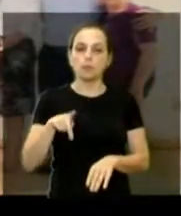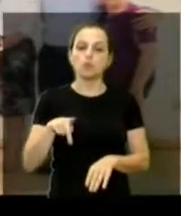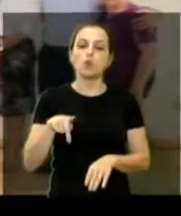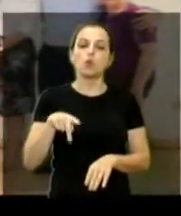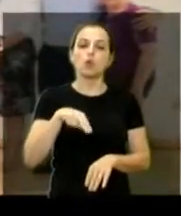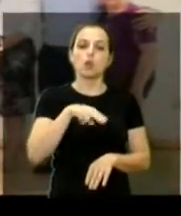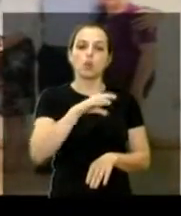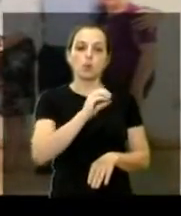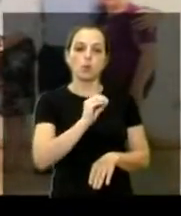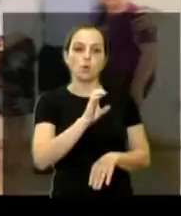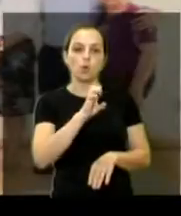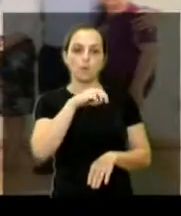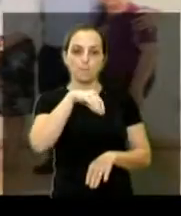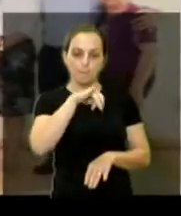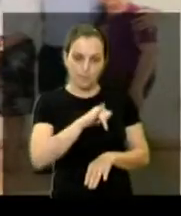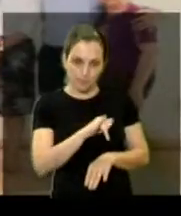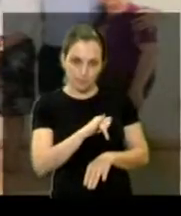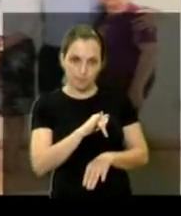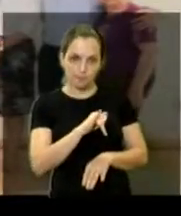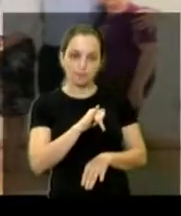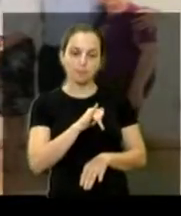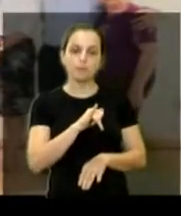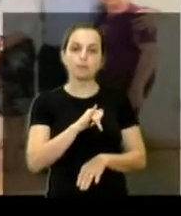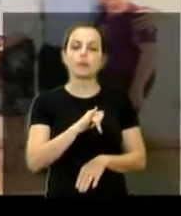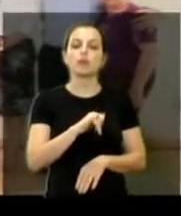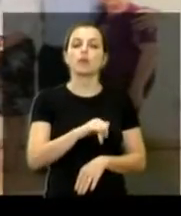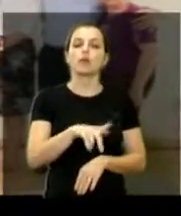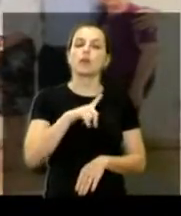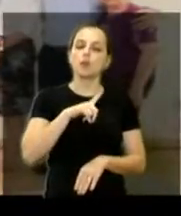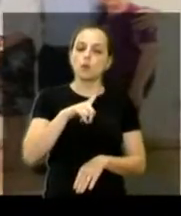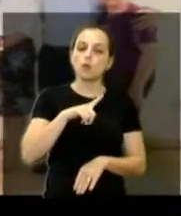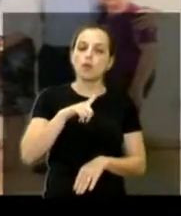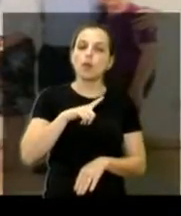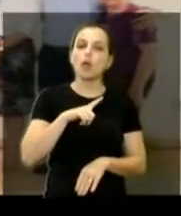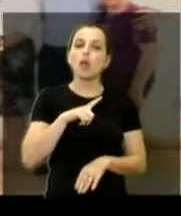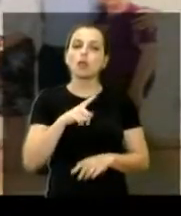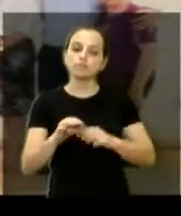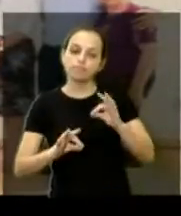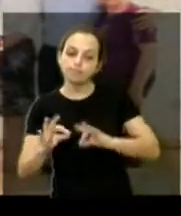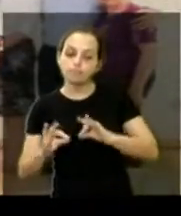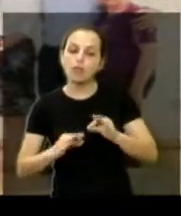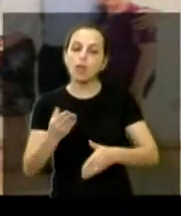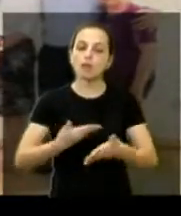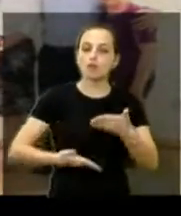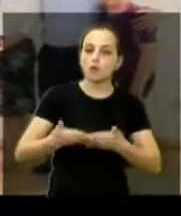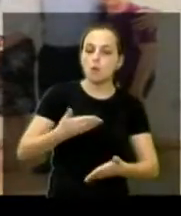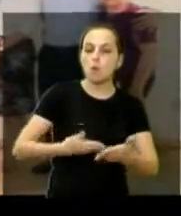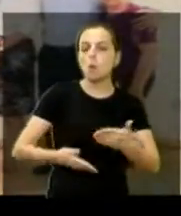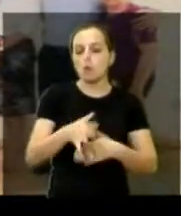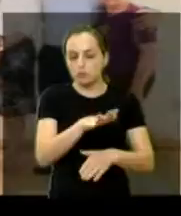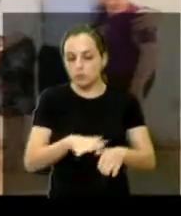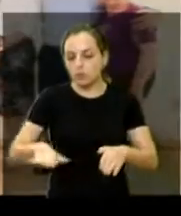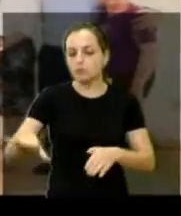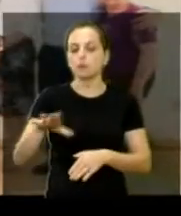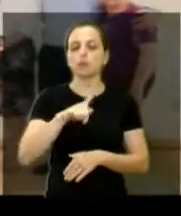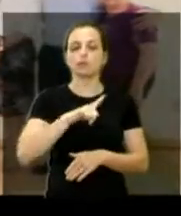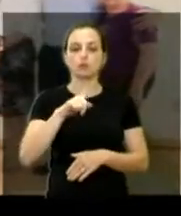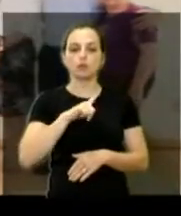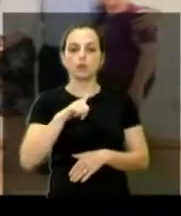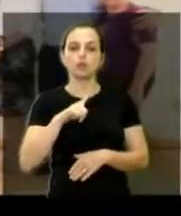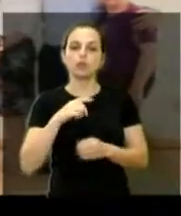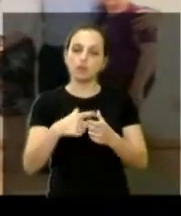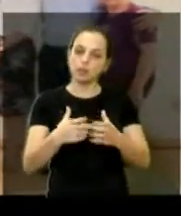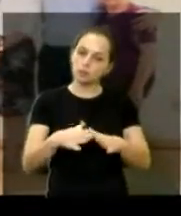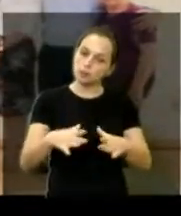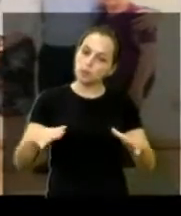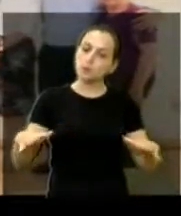Noemi, onde vão ter atividades, aproveitando o espaço existente, é um espaço bastante